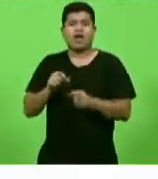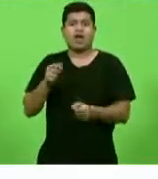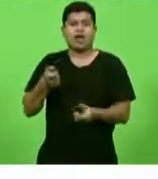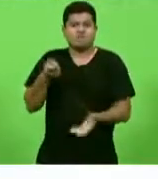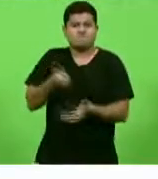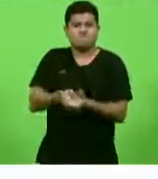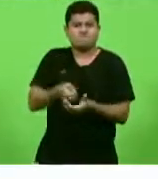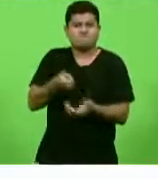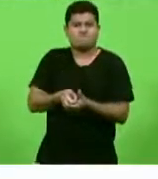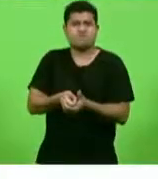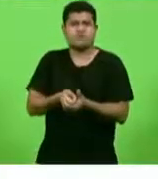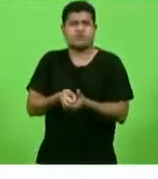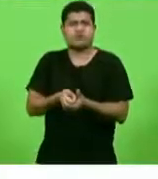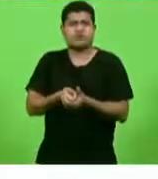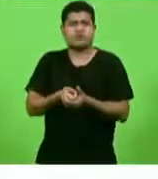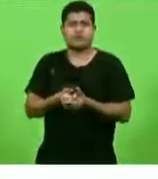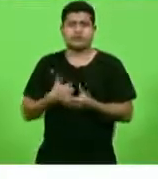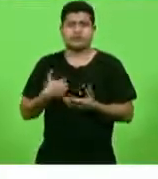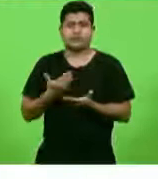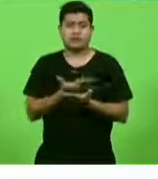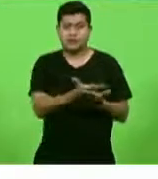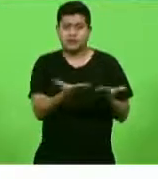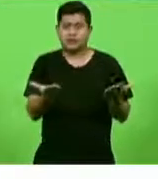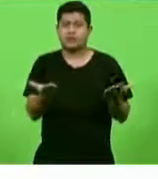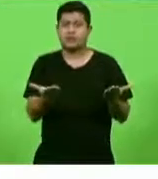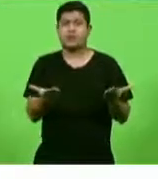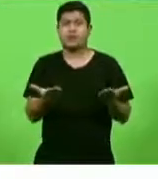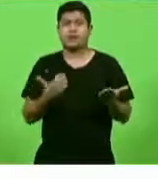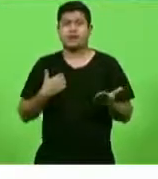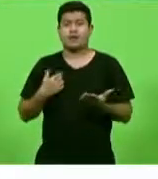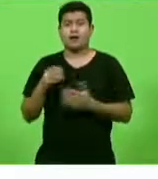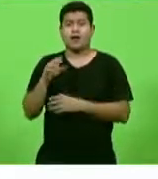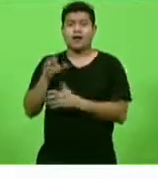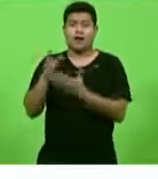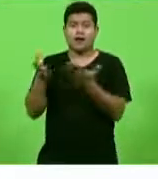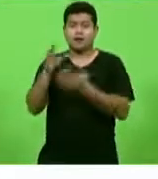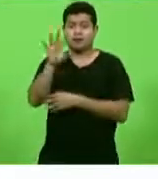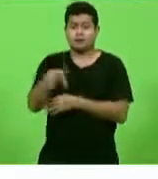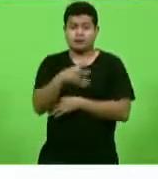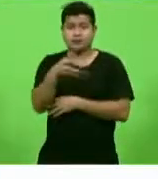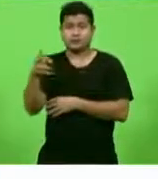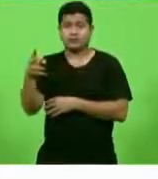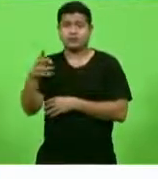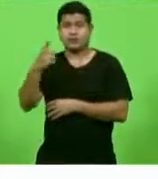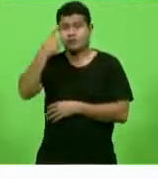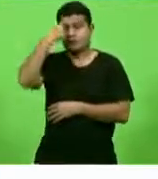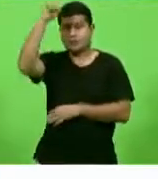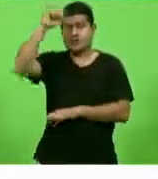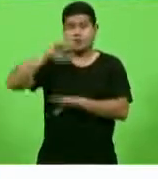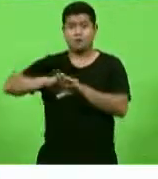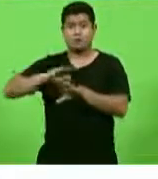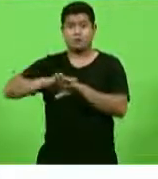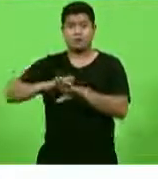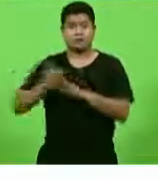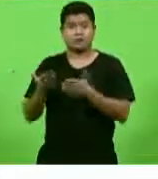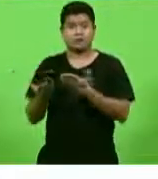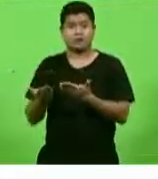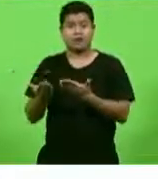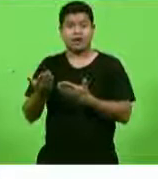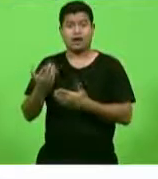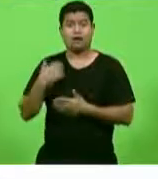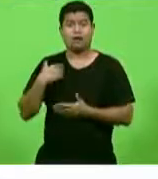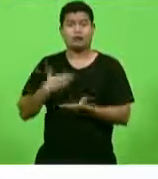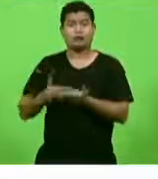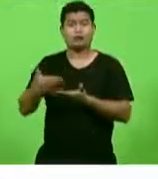abaixo as suas agendas e as suas ideologias. Iniciando lá